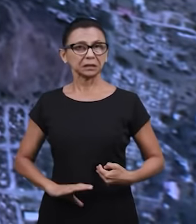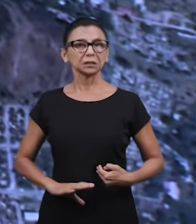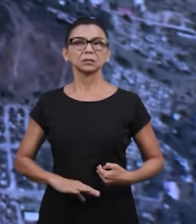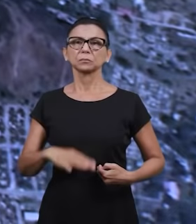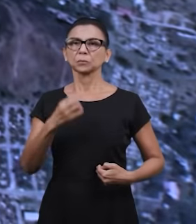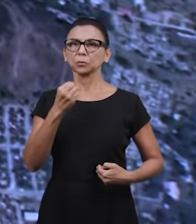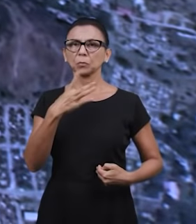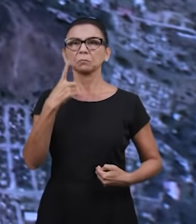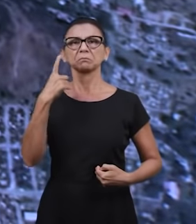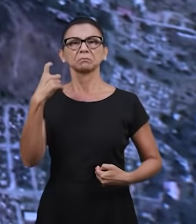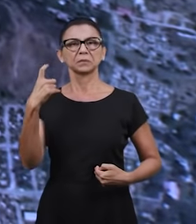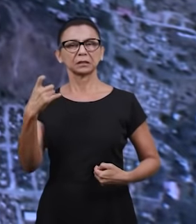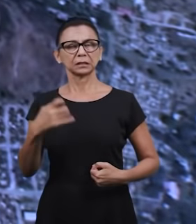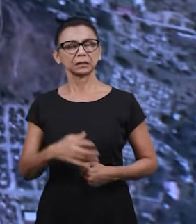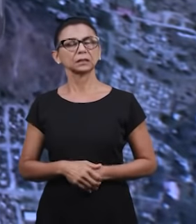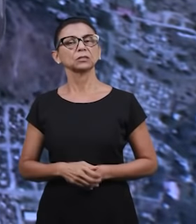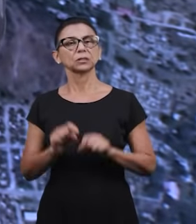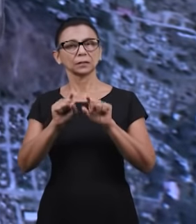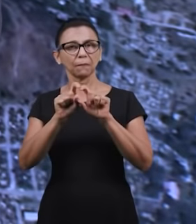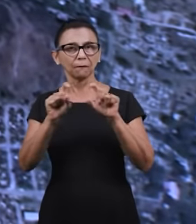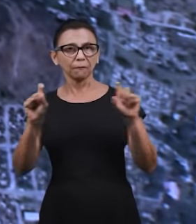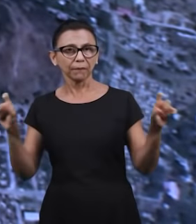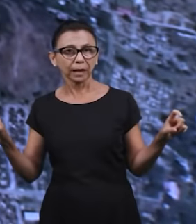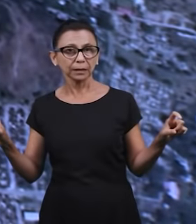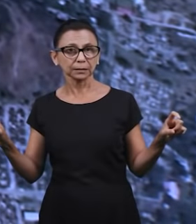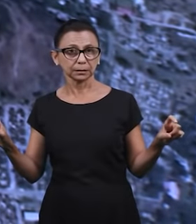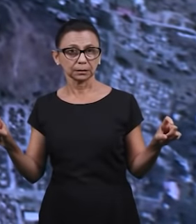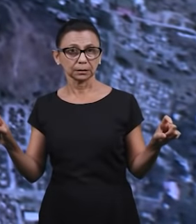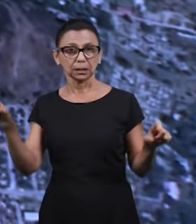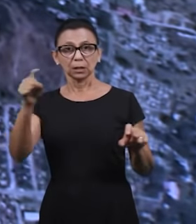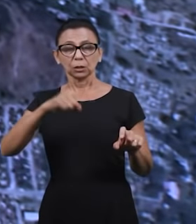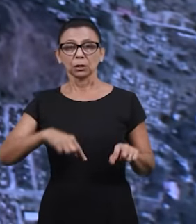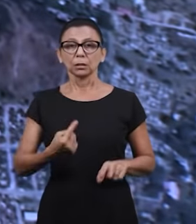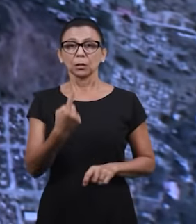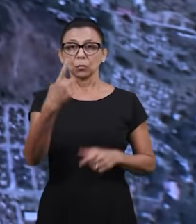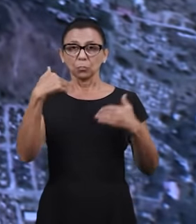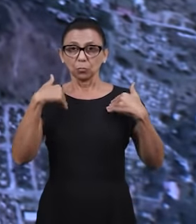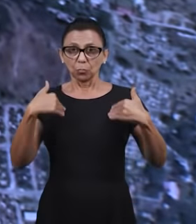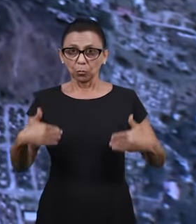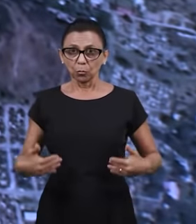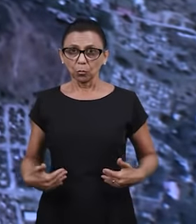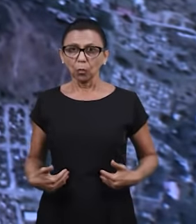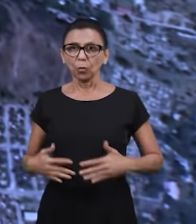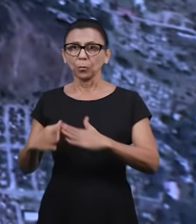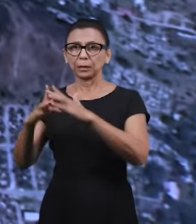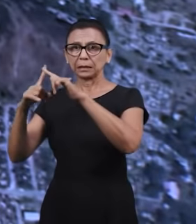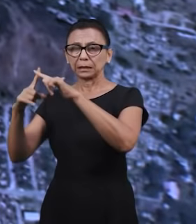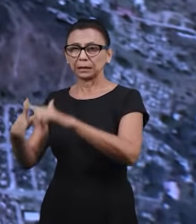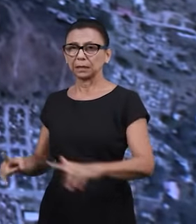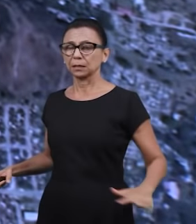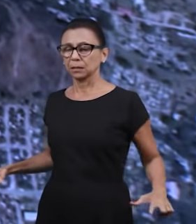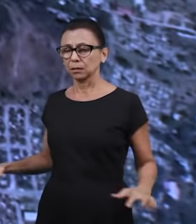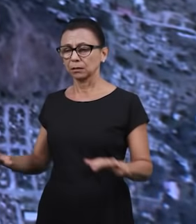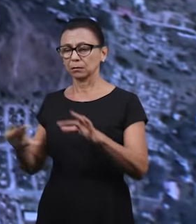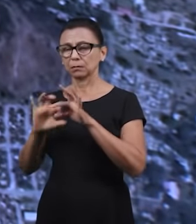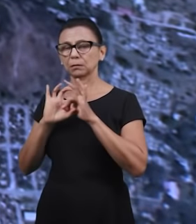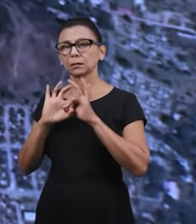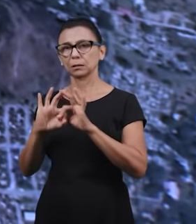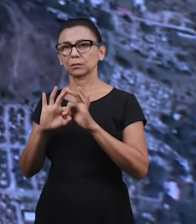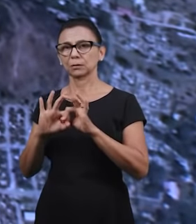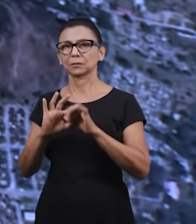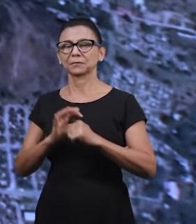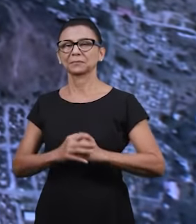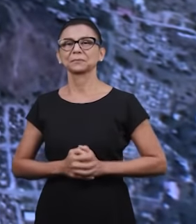para o que o pastor usou. Nós estamos unificados em um só corpo para contribuir com a Escola